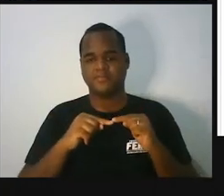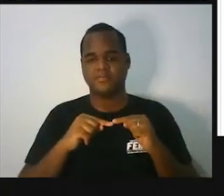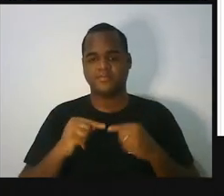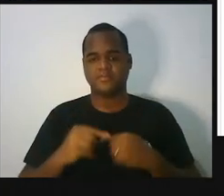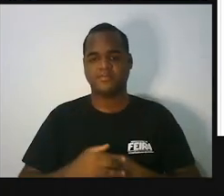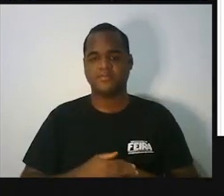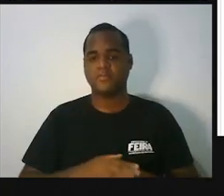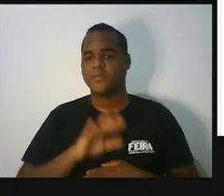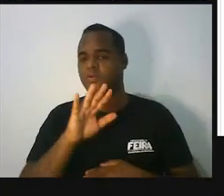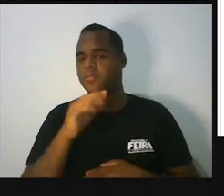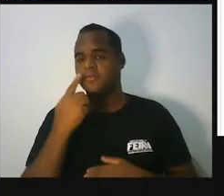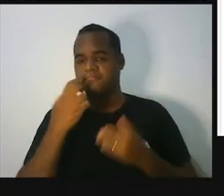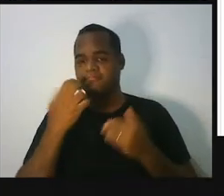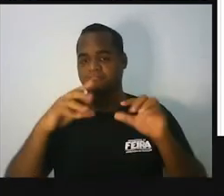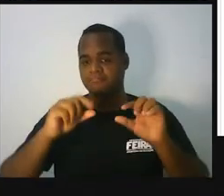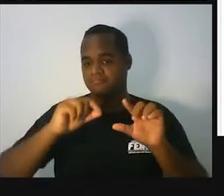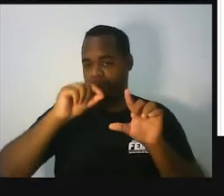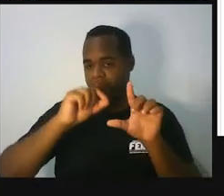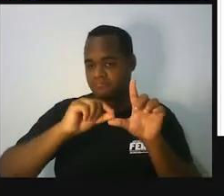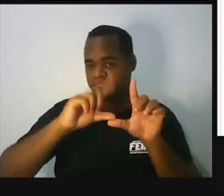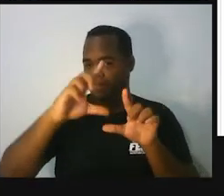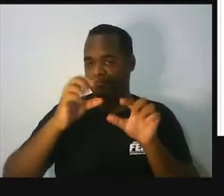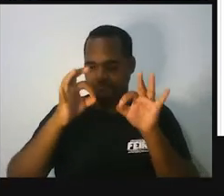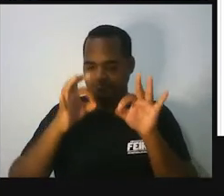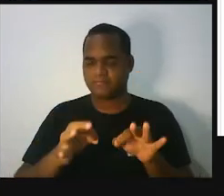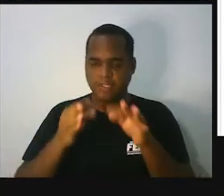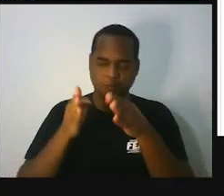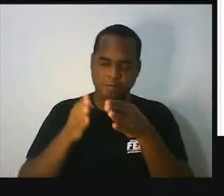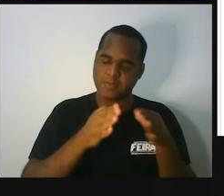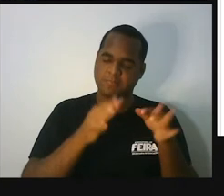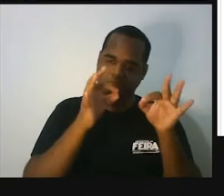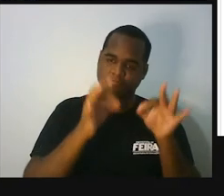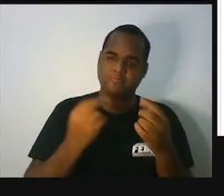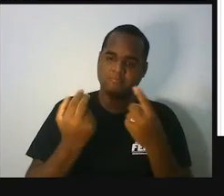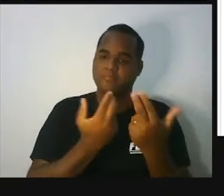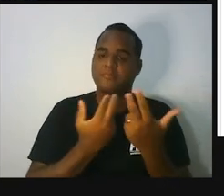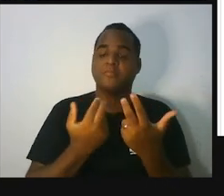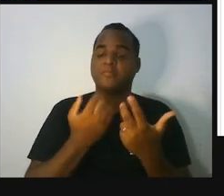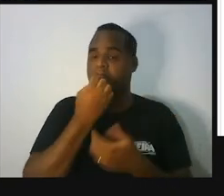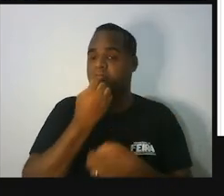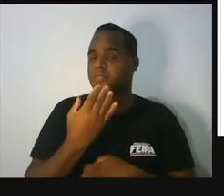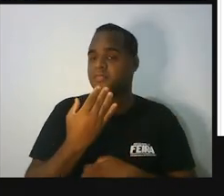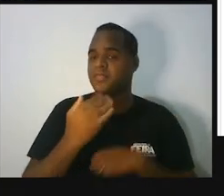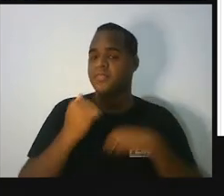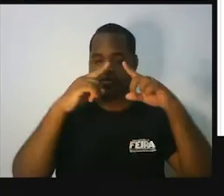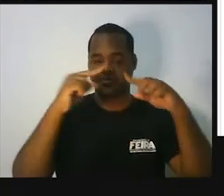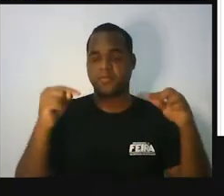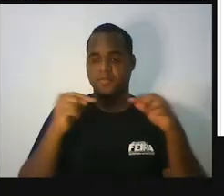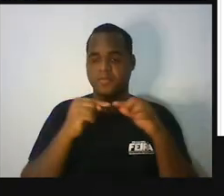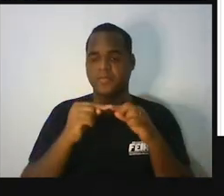Opa, vamos colocar maiúsculo para ficar padronizado. Opa, triângulo,